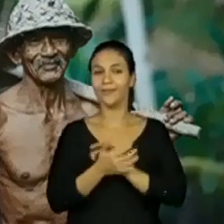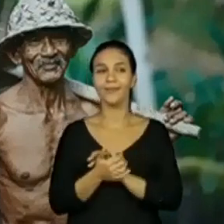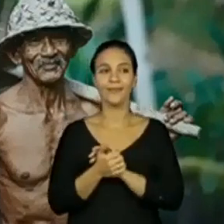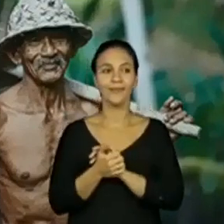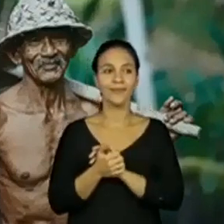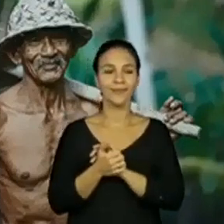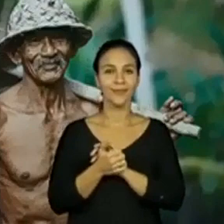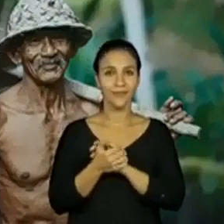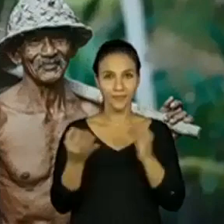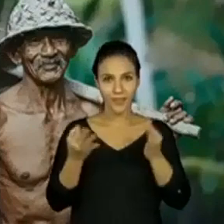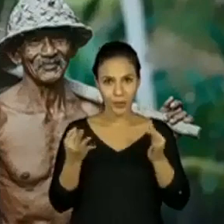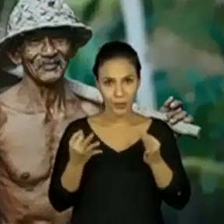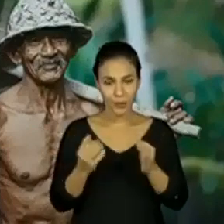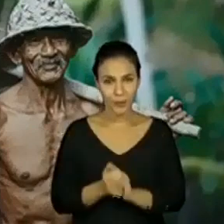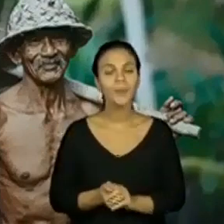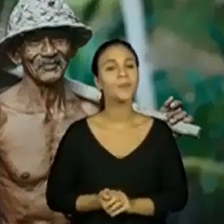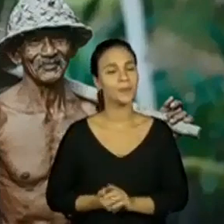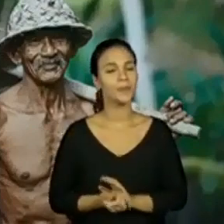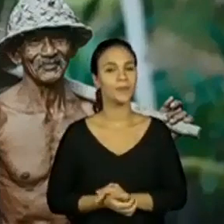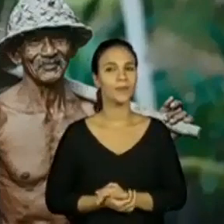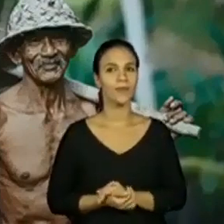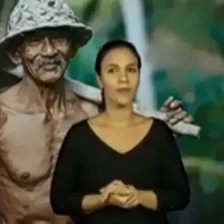Perfeito? Esta é a imagem 5.